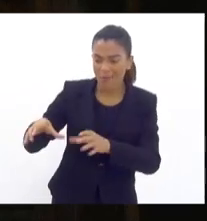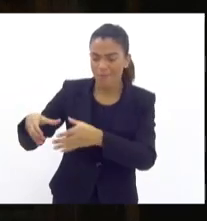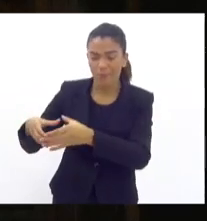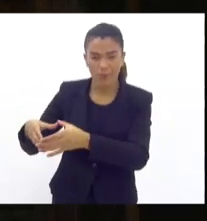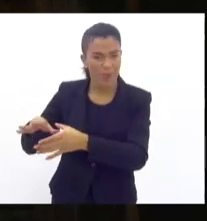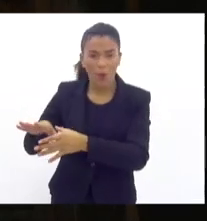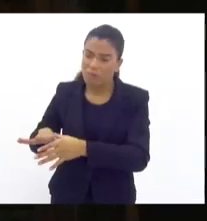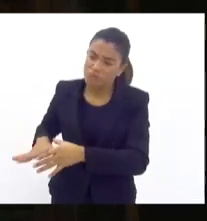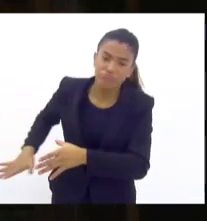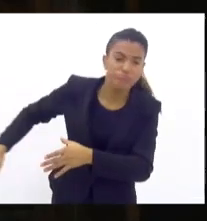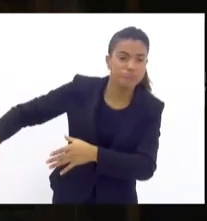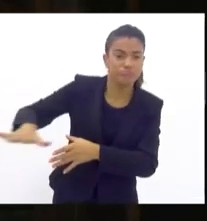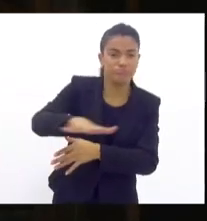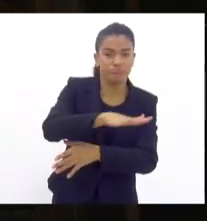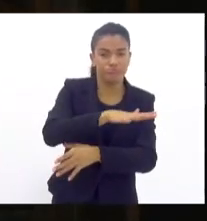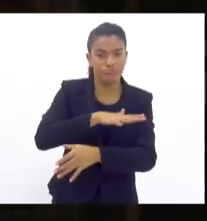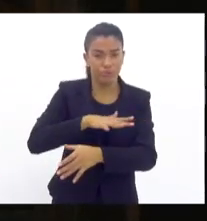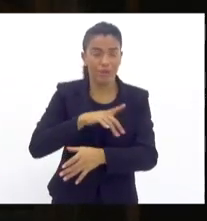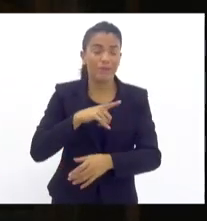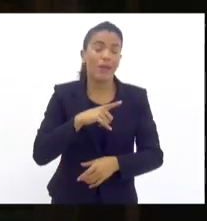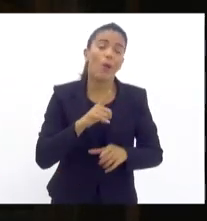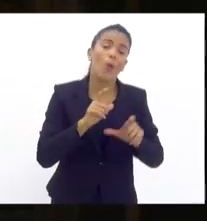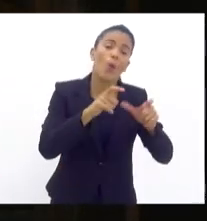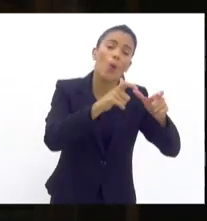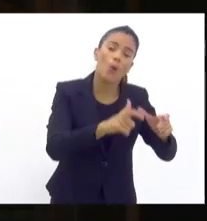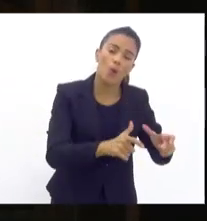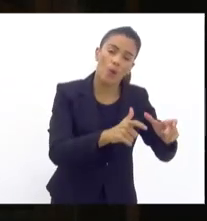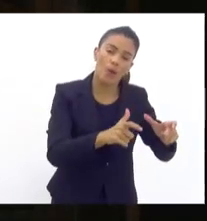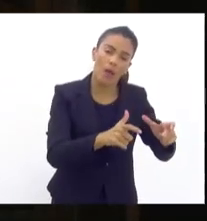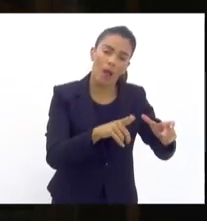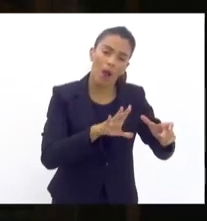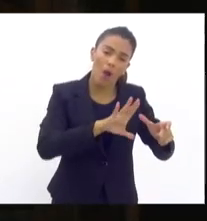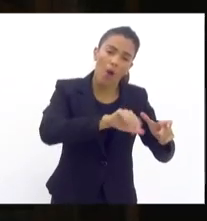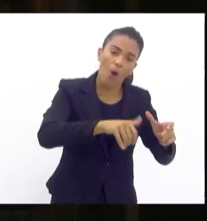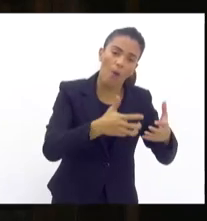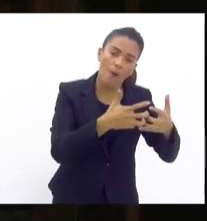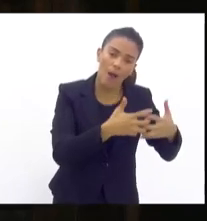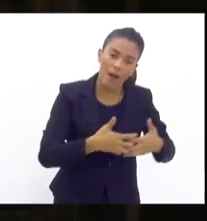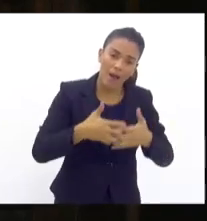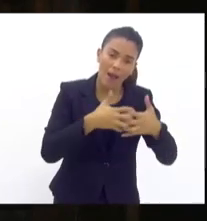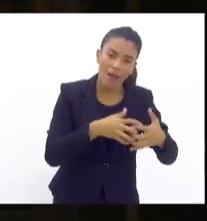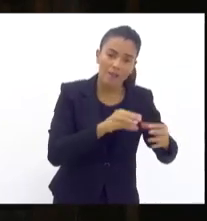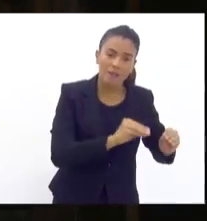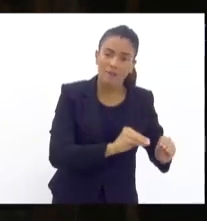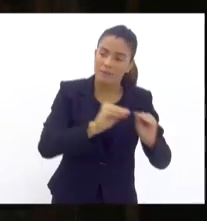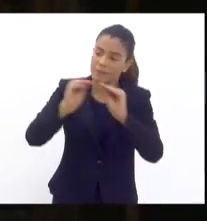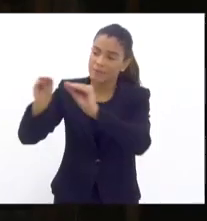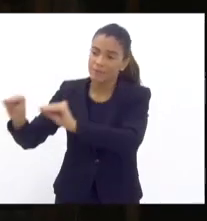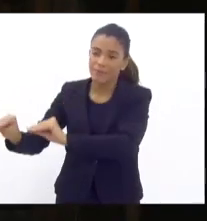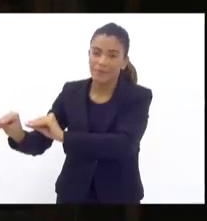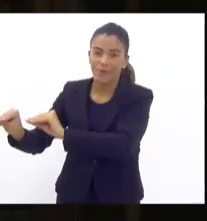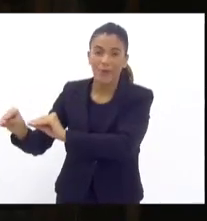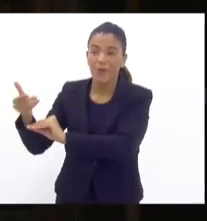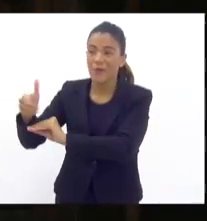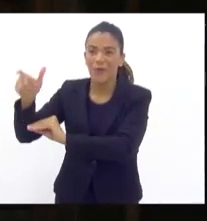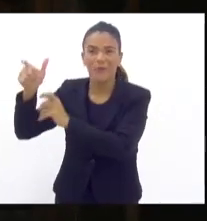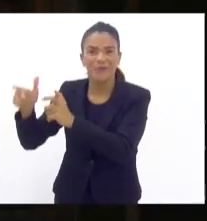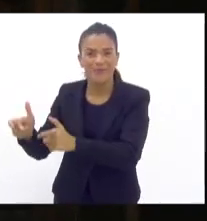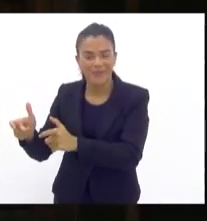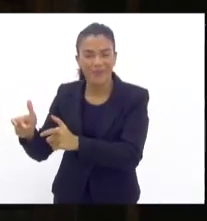autores que são de uma determinada localidade. roubam a carga e levam para transbordo em outra região.